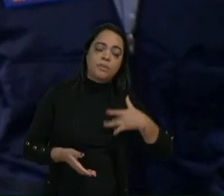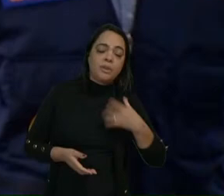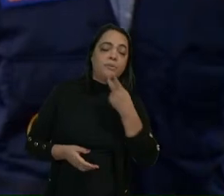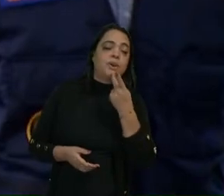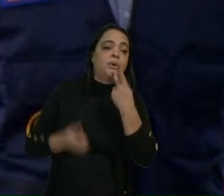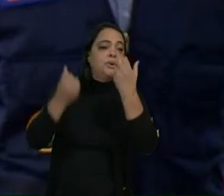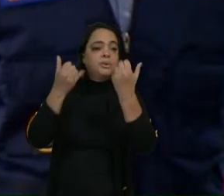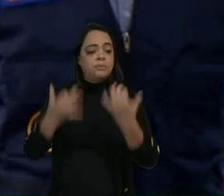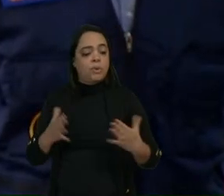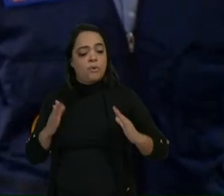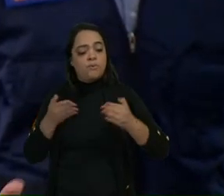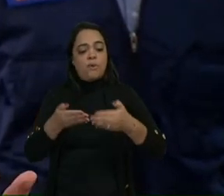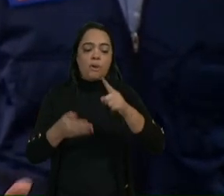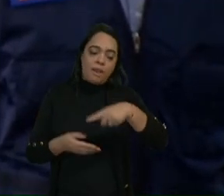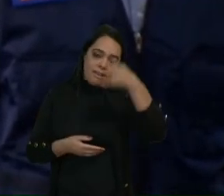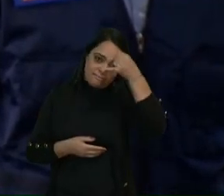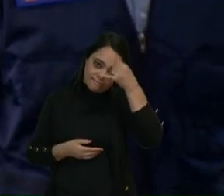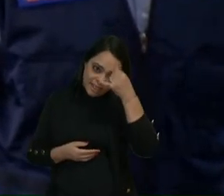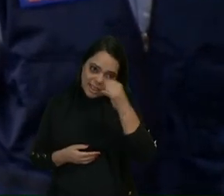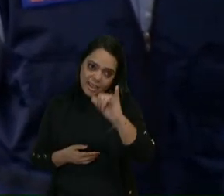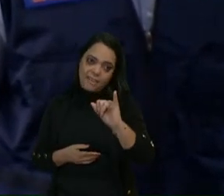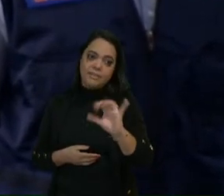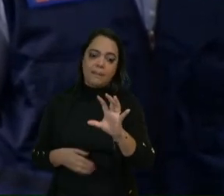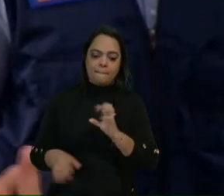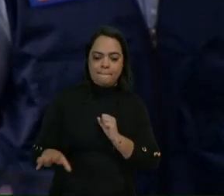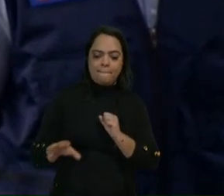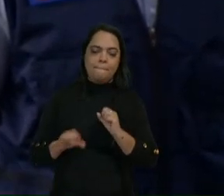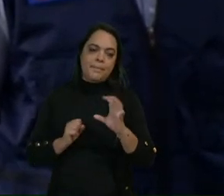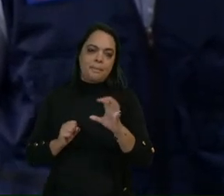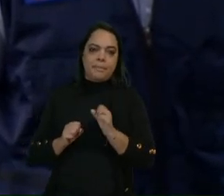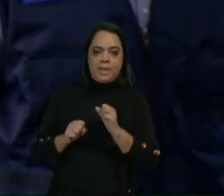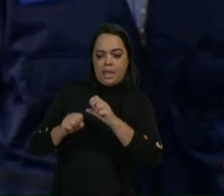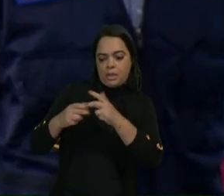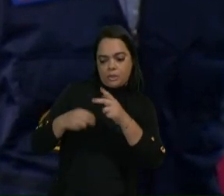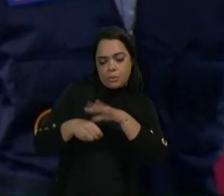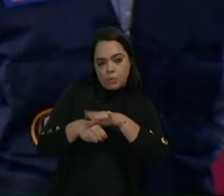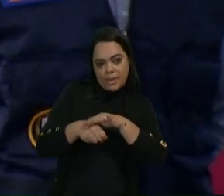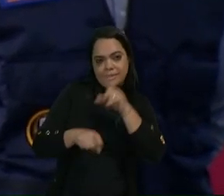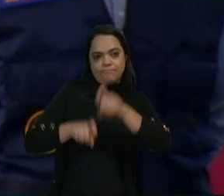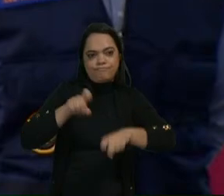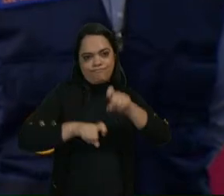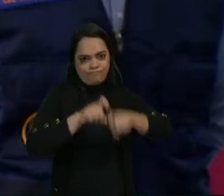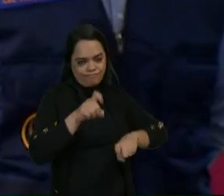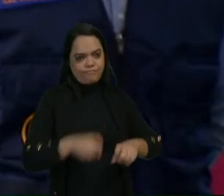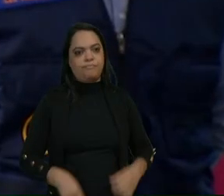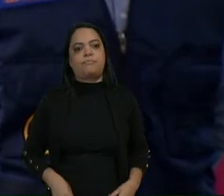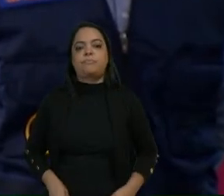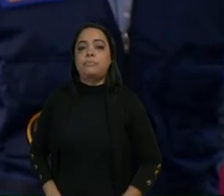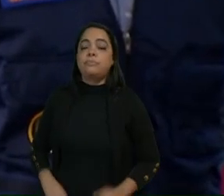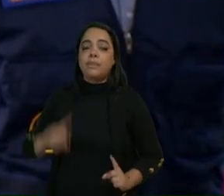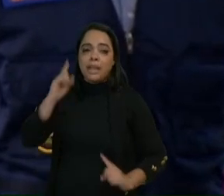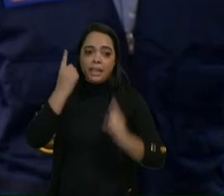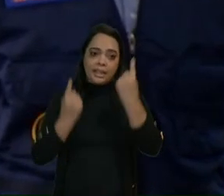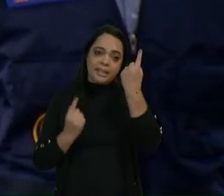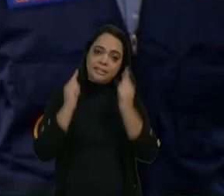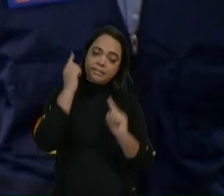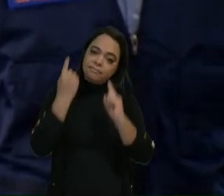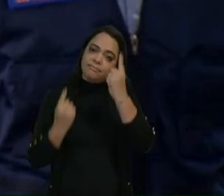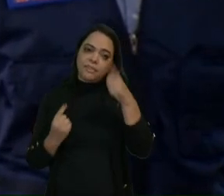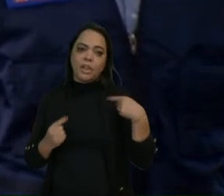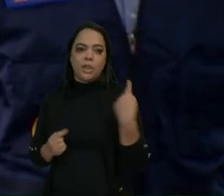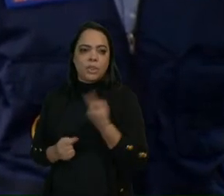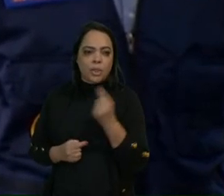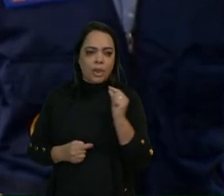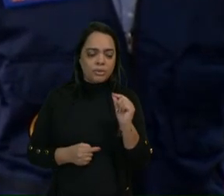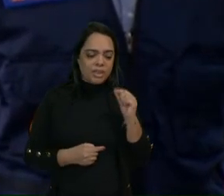agora deve ser da prevenção às infecções sexualmente transmissíveis. Esse carnaval é o carnaval que a gente troca um